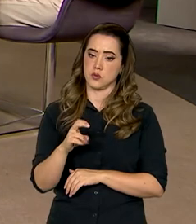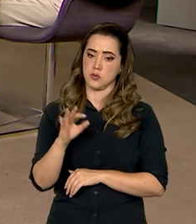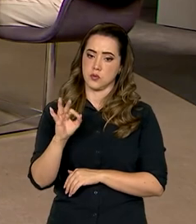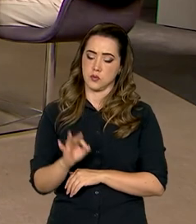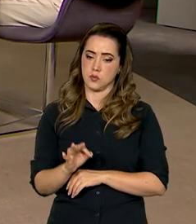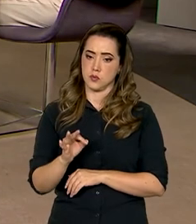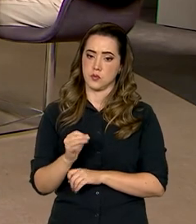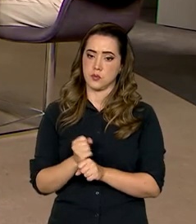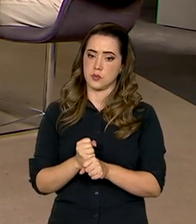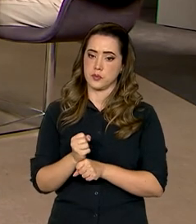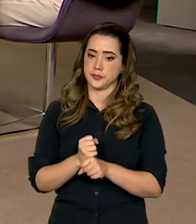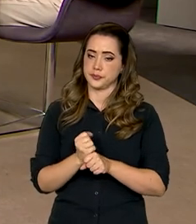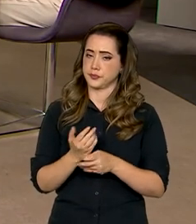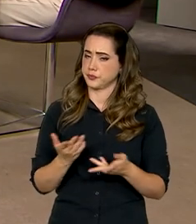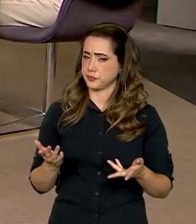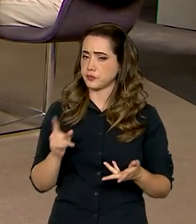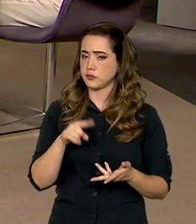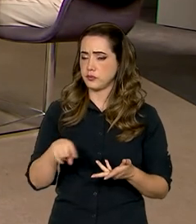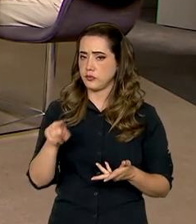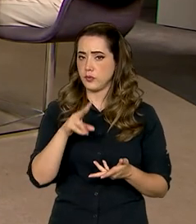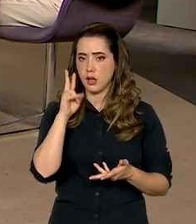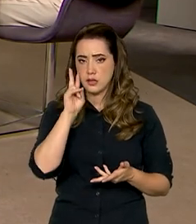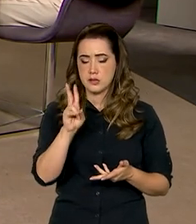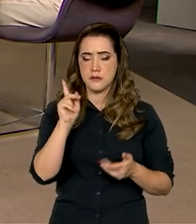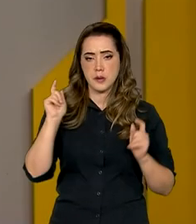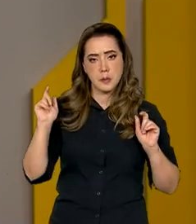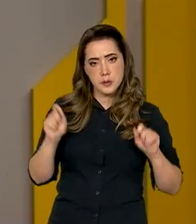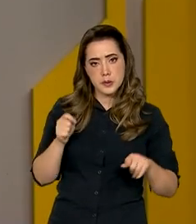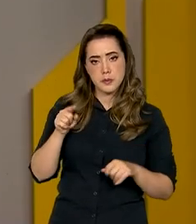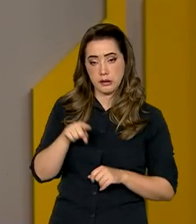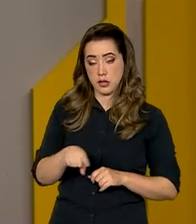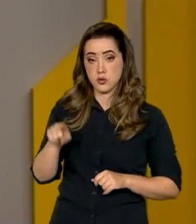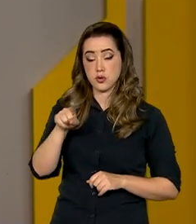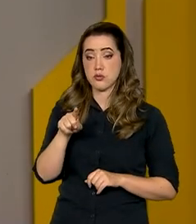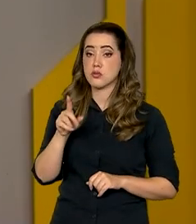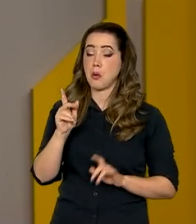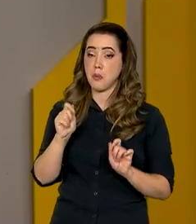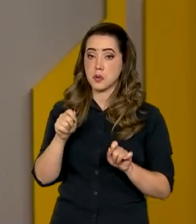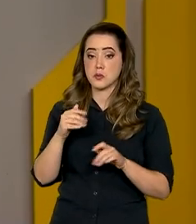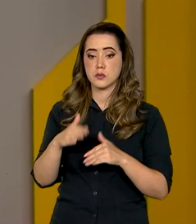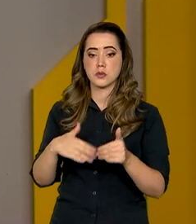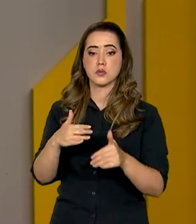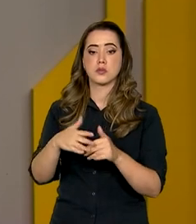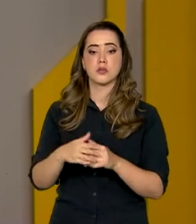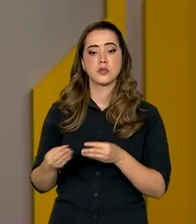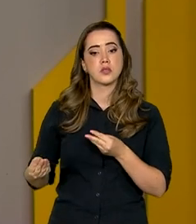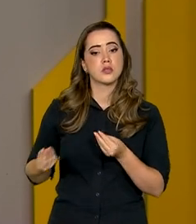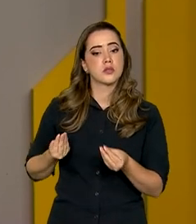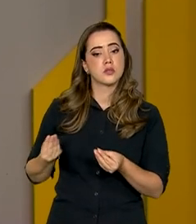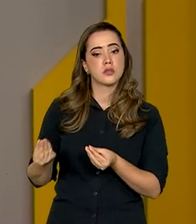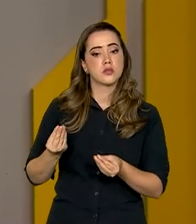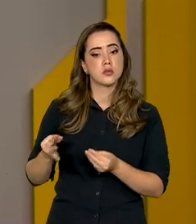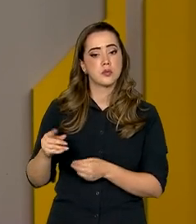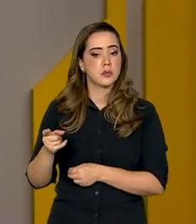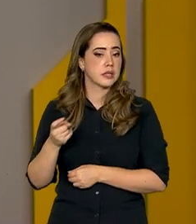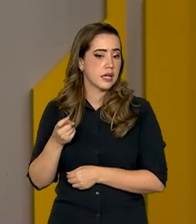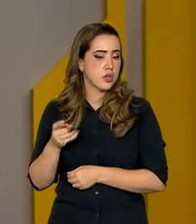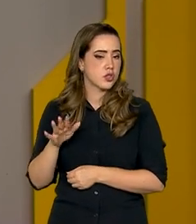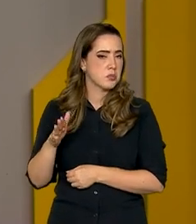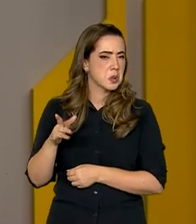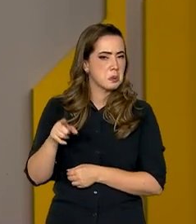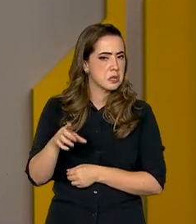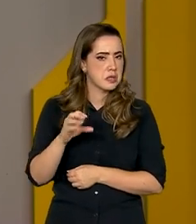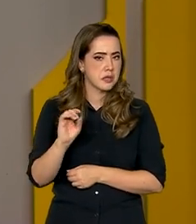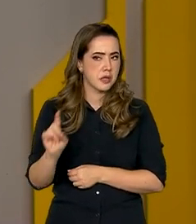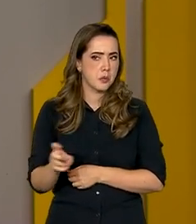% ao ano, né? O cenário atual indica que é essa mesmo a tendência, e como é que uma taxa nessa faixa